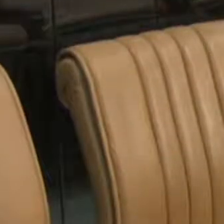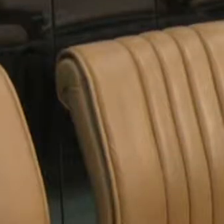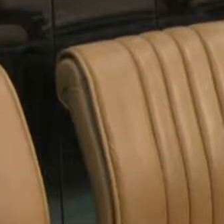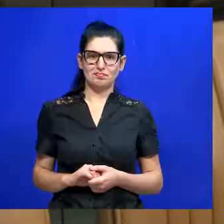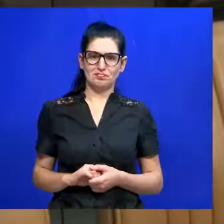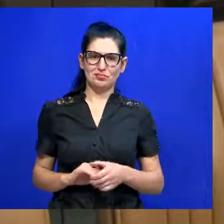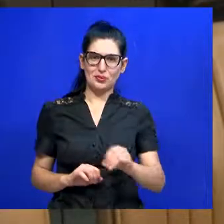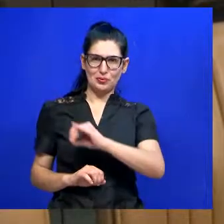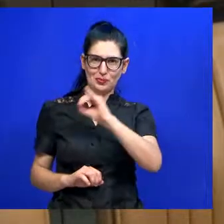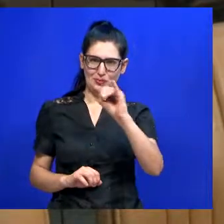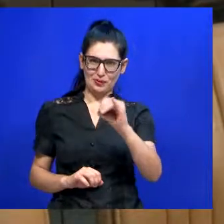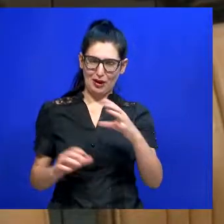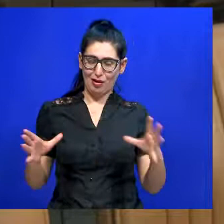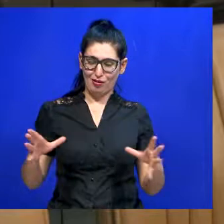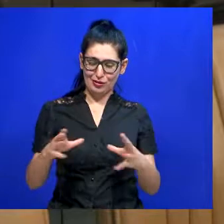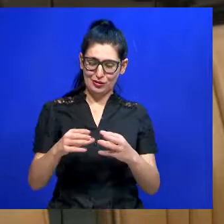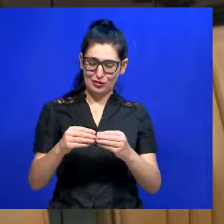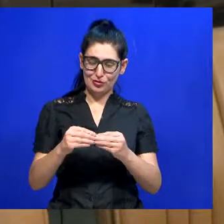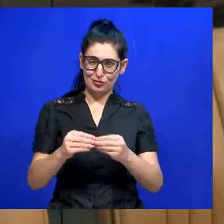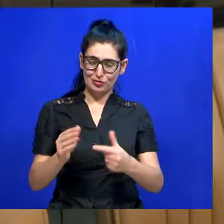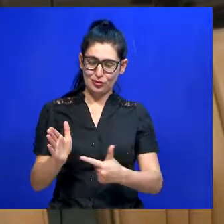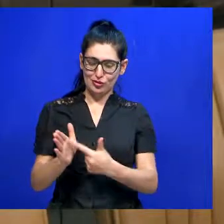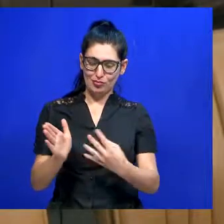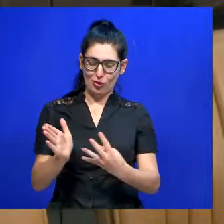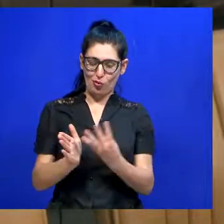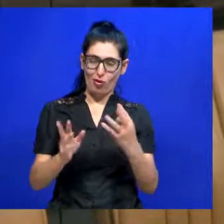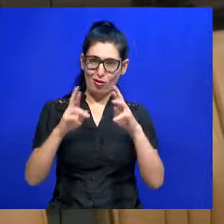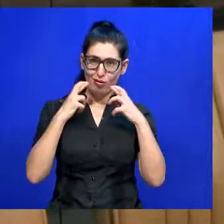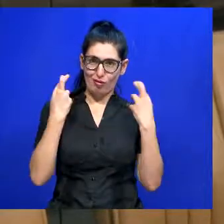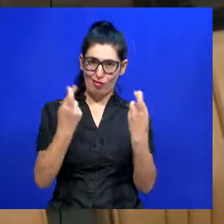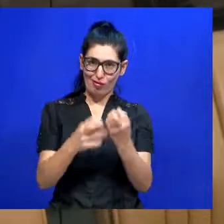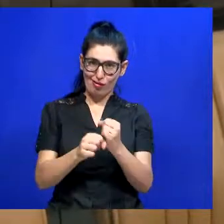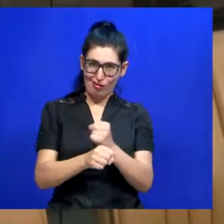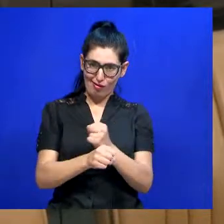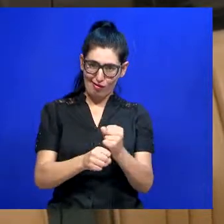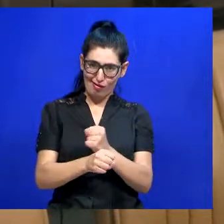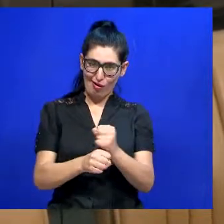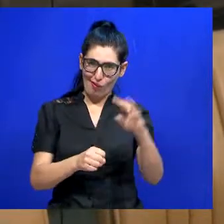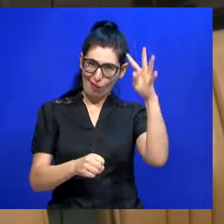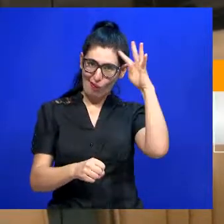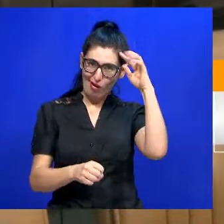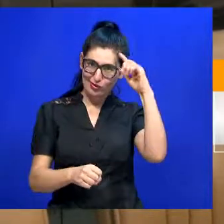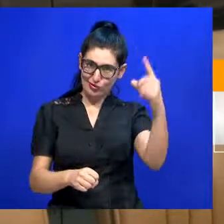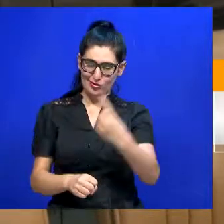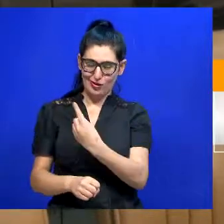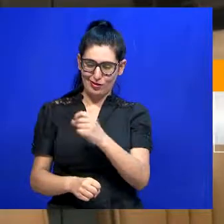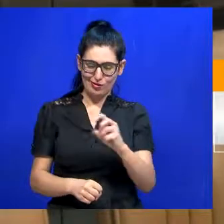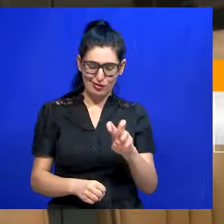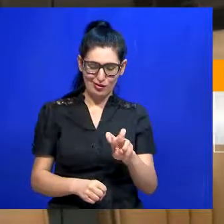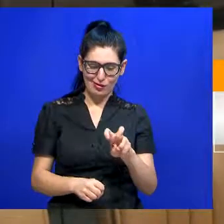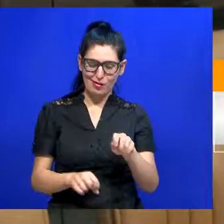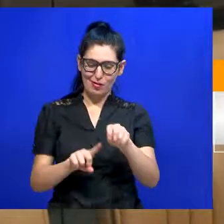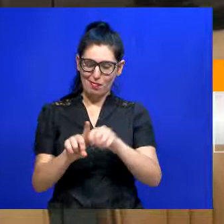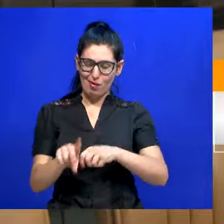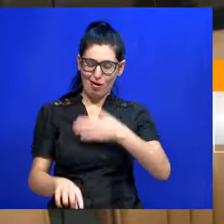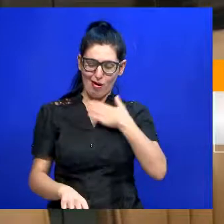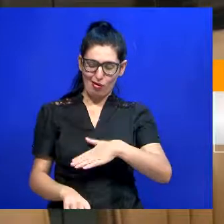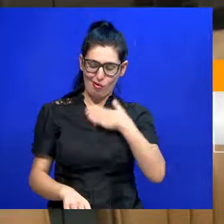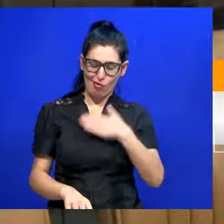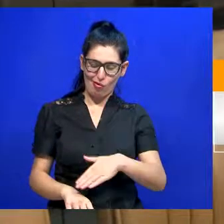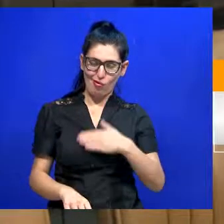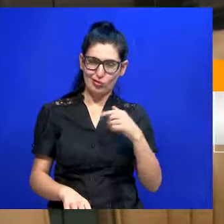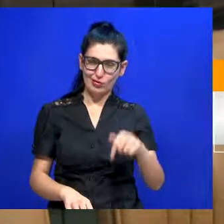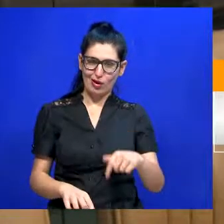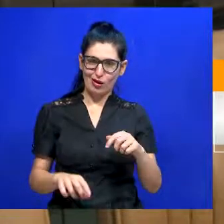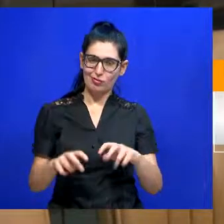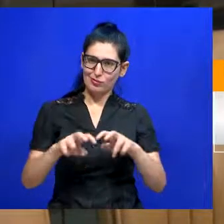Olá, seja bem-vindo ao resumo da 24ª sessão ordinária do ano que aconteceu na quarta-feira, dia 15 de agosto, aqui no plenário da Câmara Municipal de